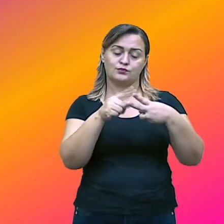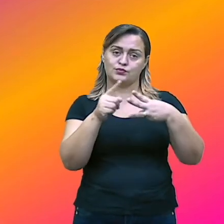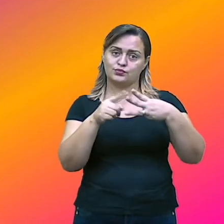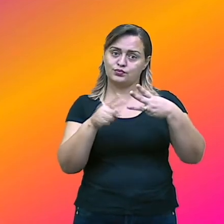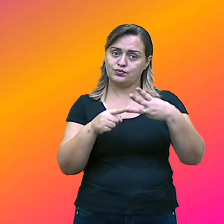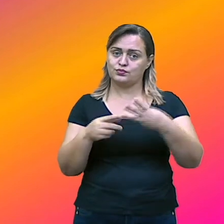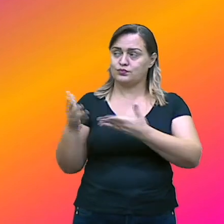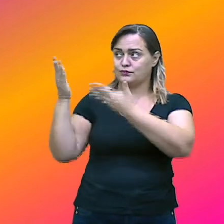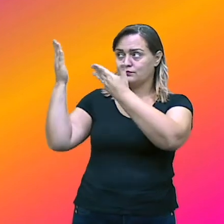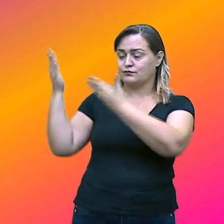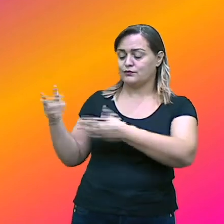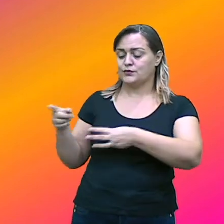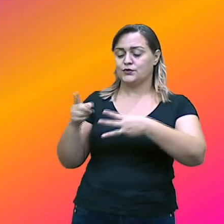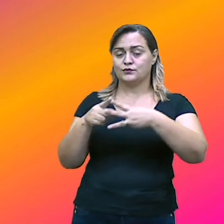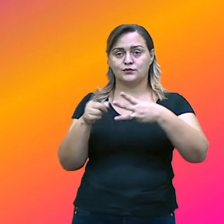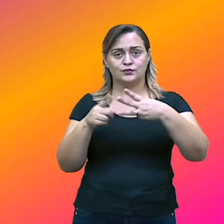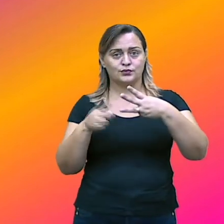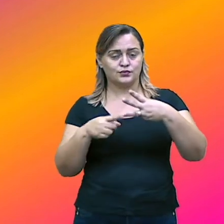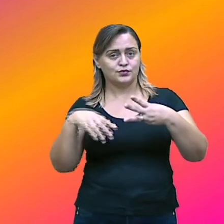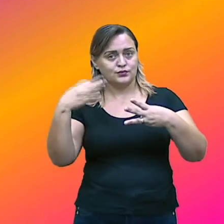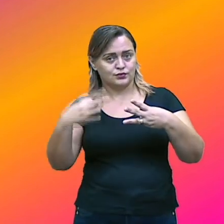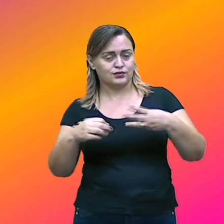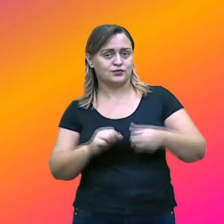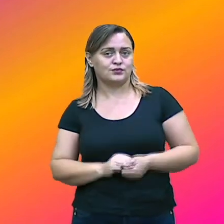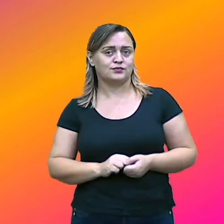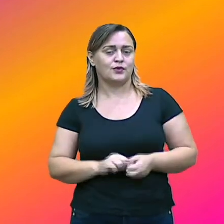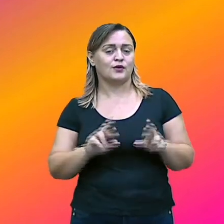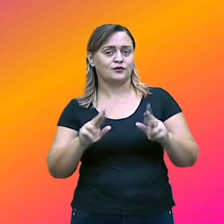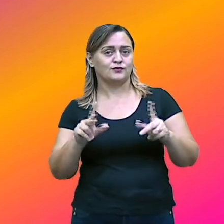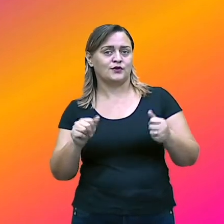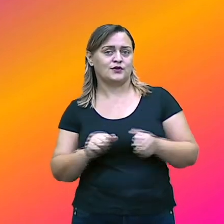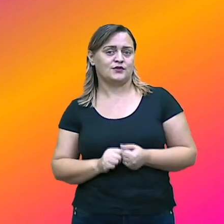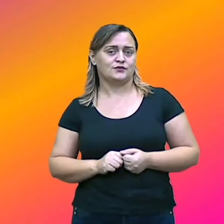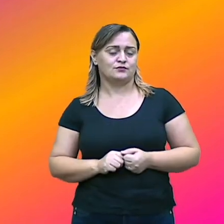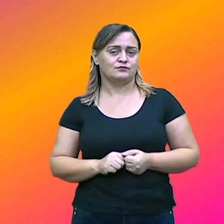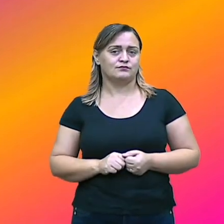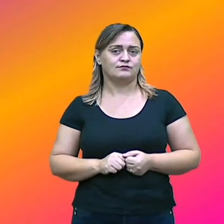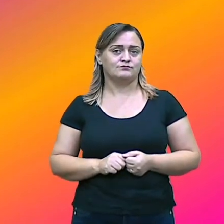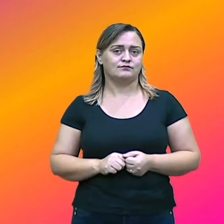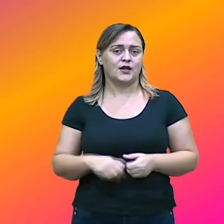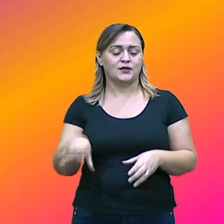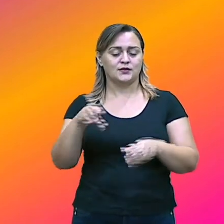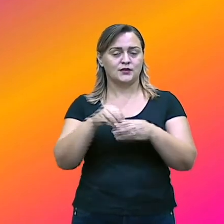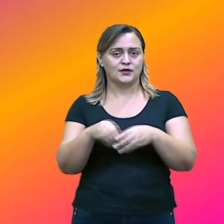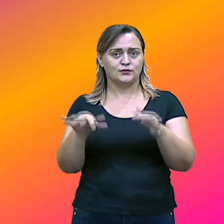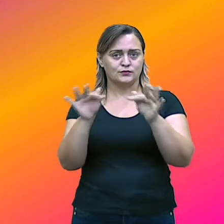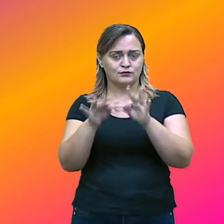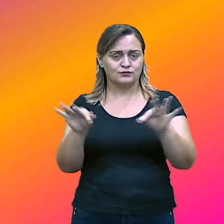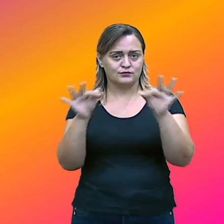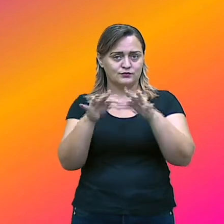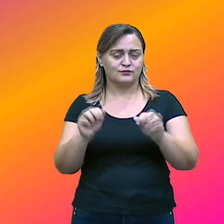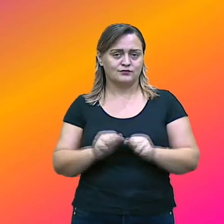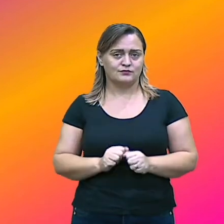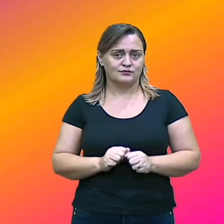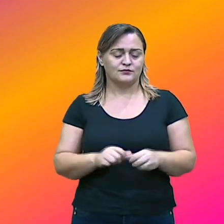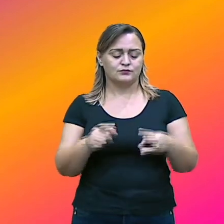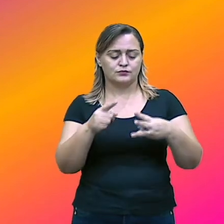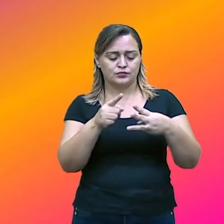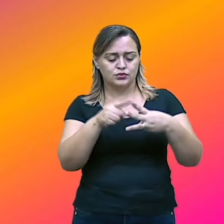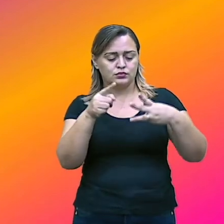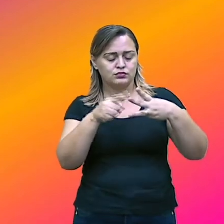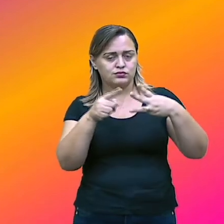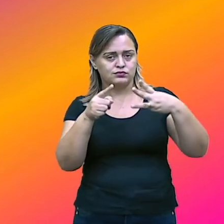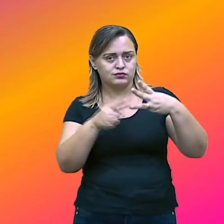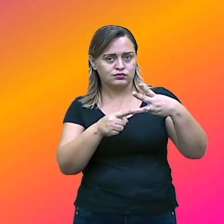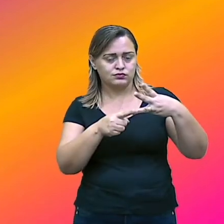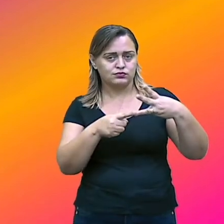lá entender, então? O significado de cada um desses elementos? São três elementos da sintaxe. Isso. E é preciso compreendê